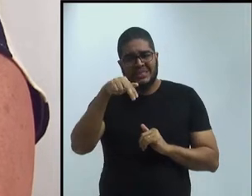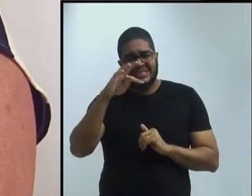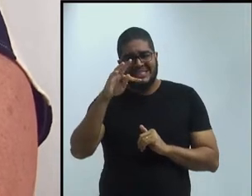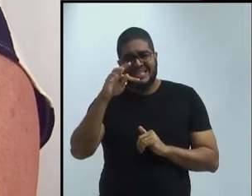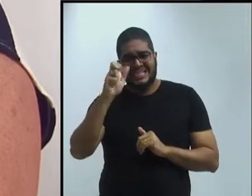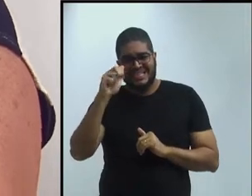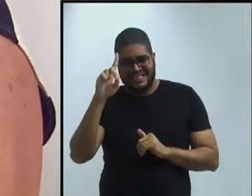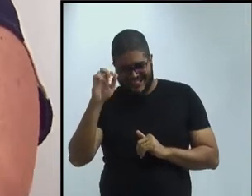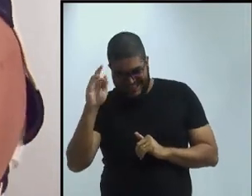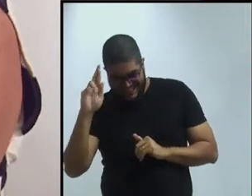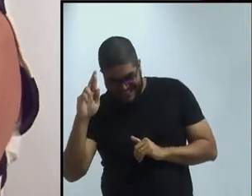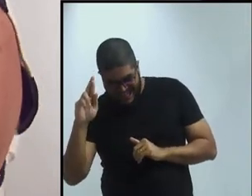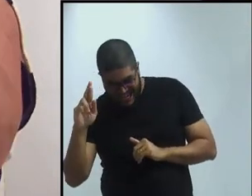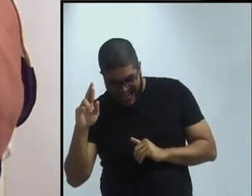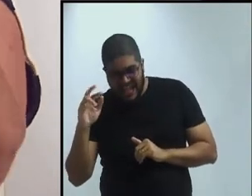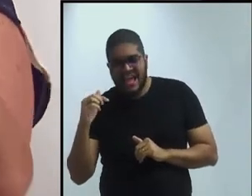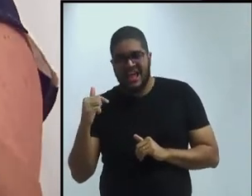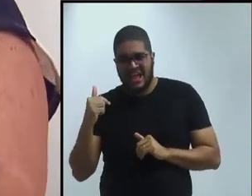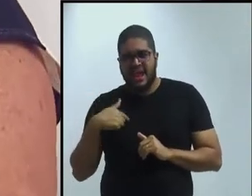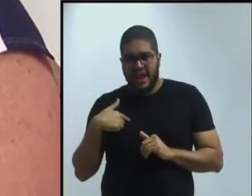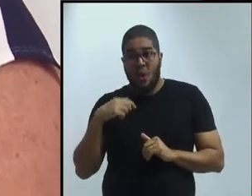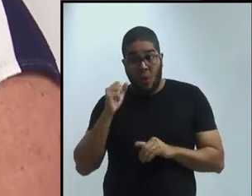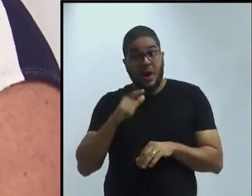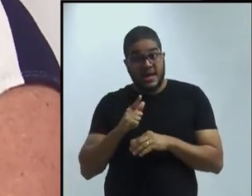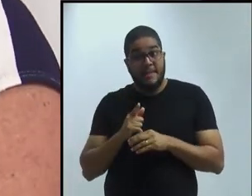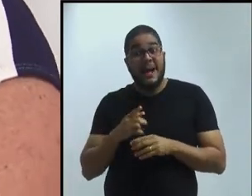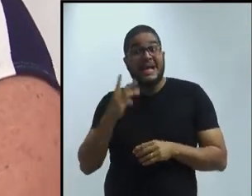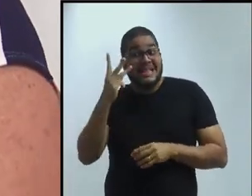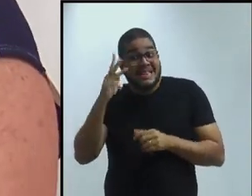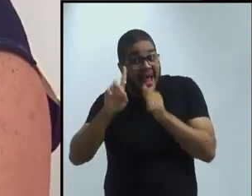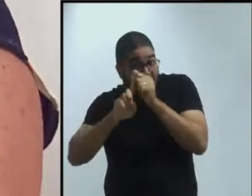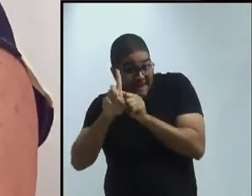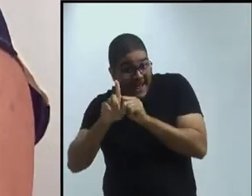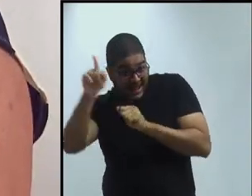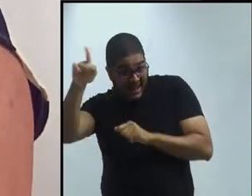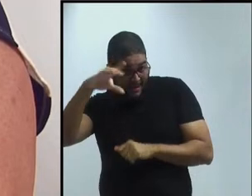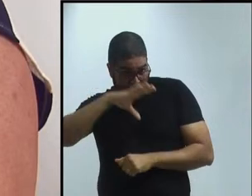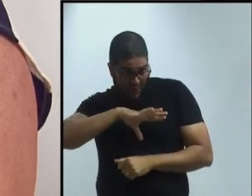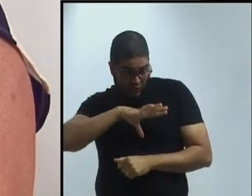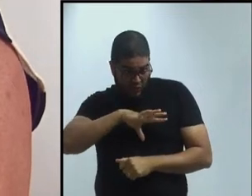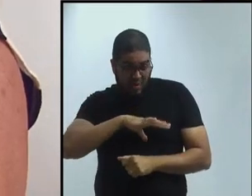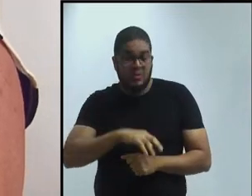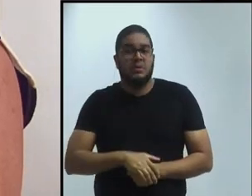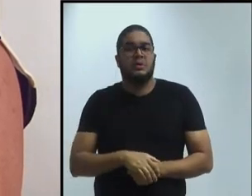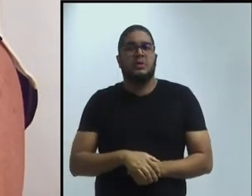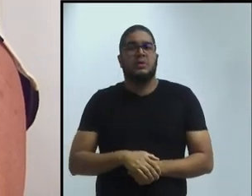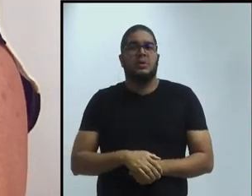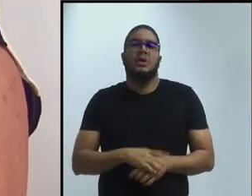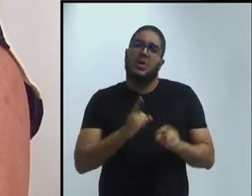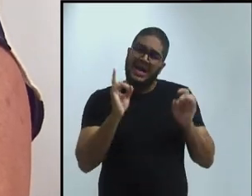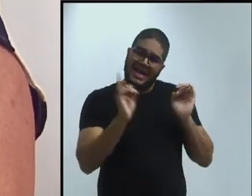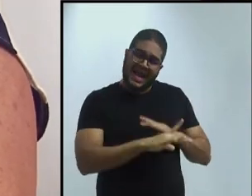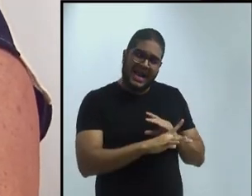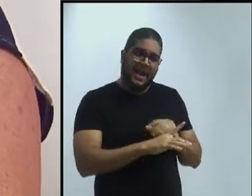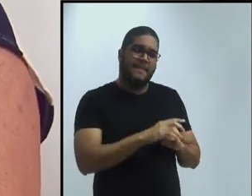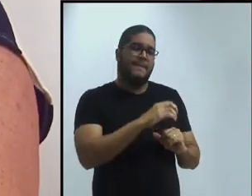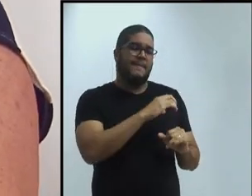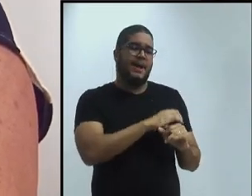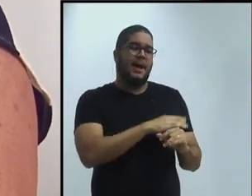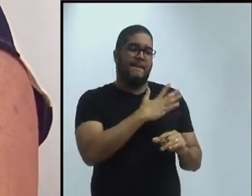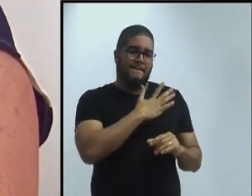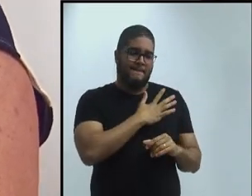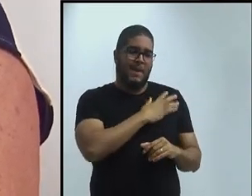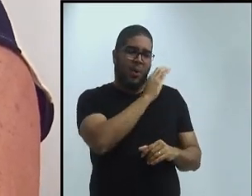Tourinho, aí sim, eu ia terminar a coordenação em 2015 e ia passar três meses em Portugal.